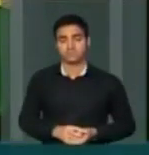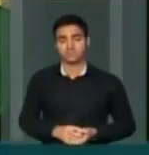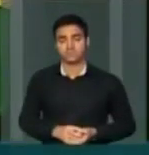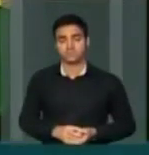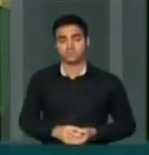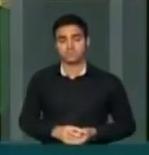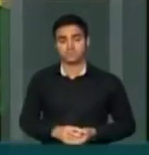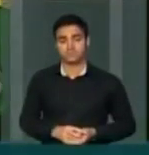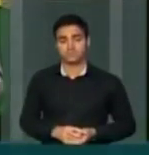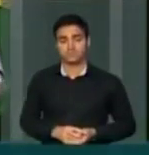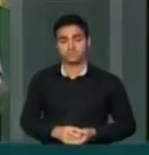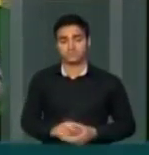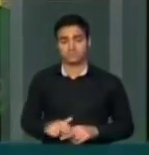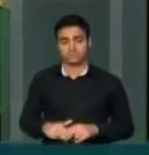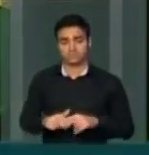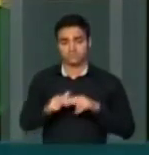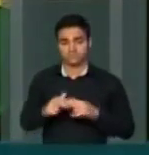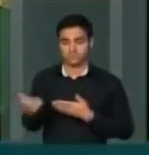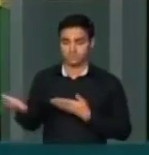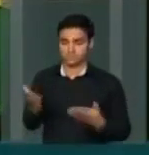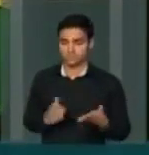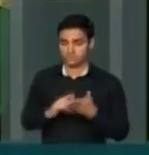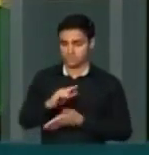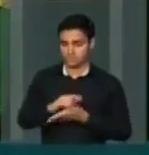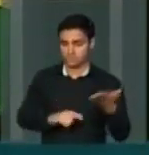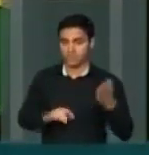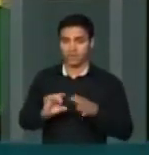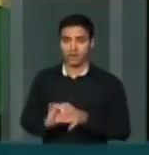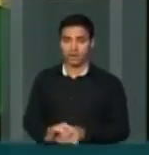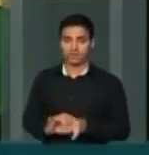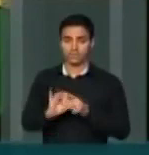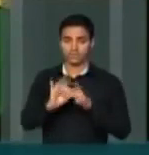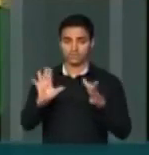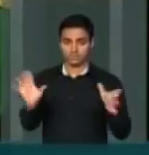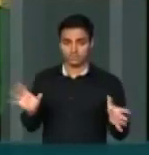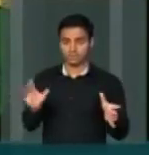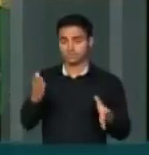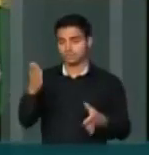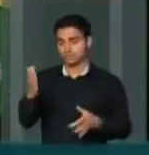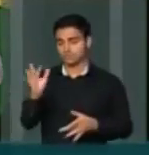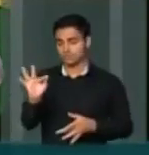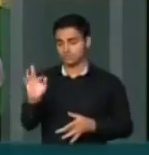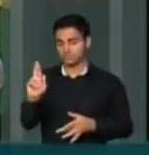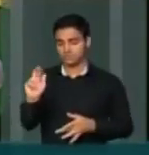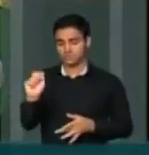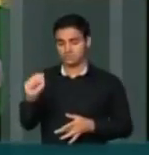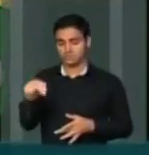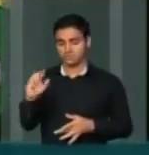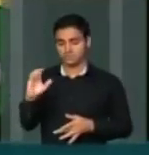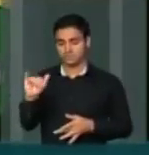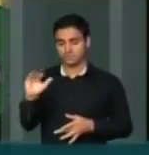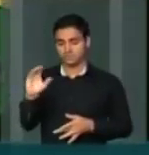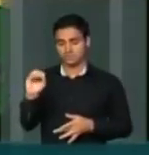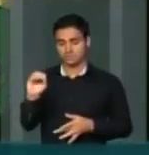traz aqui, com a autorização, a permissão do Francisco Alves